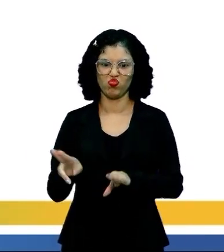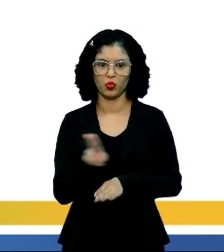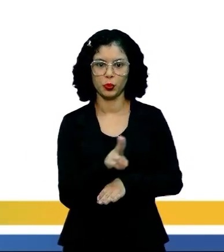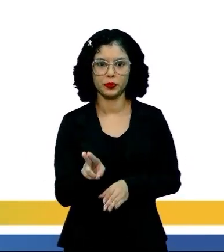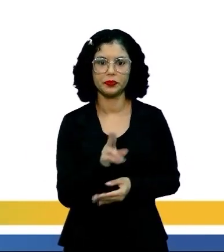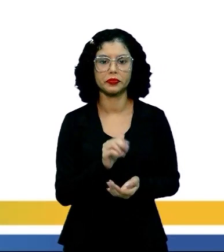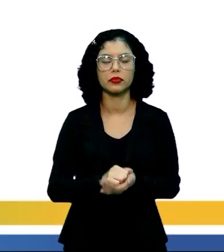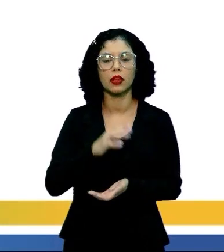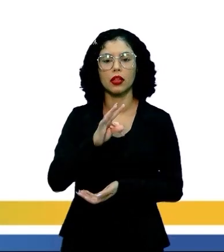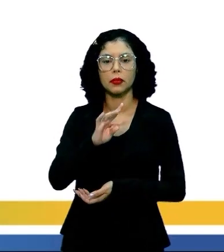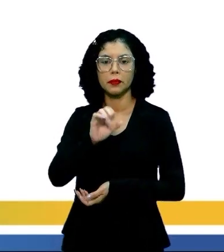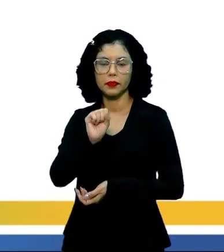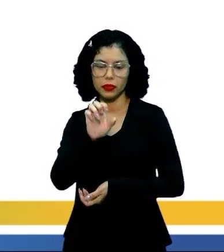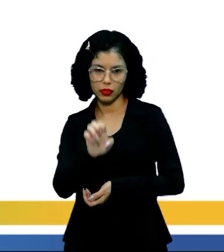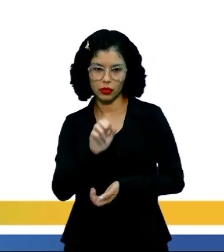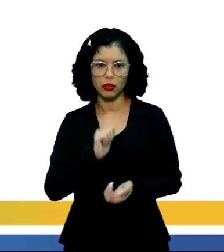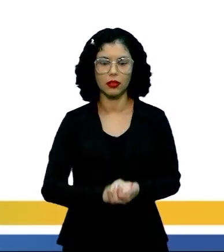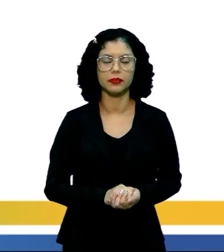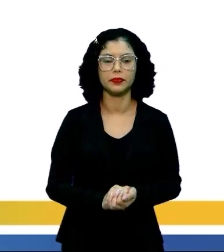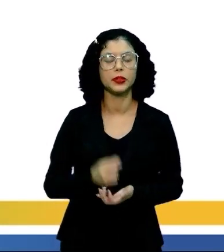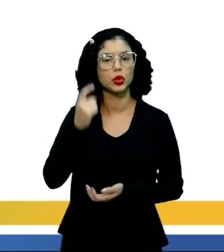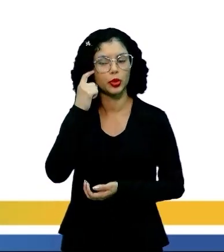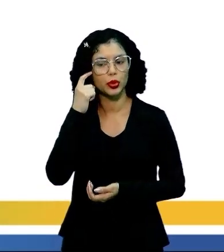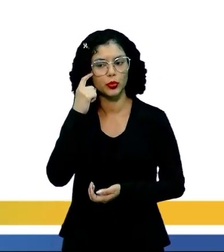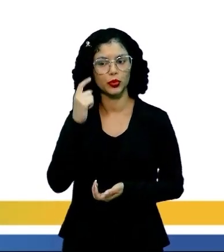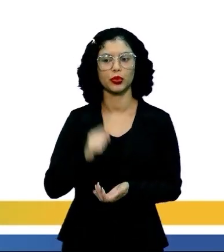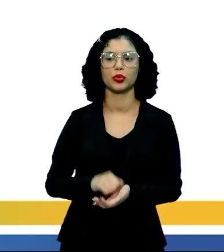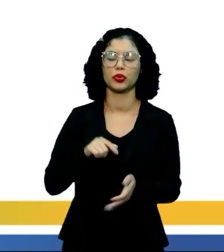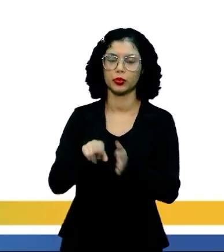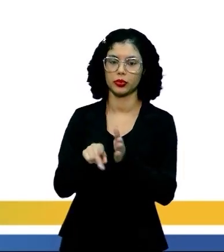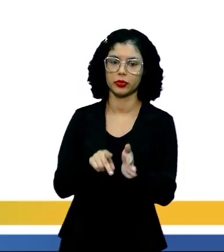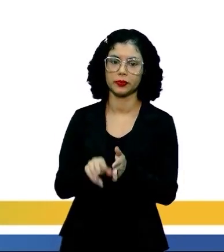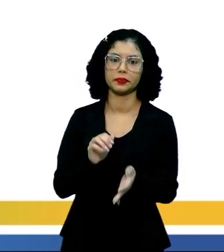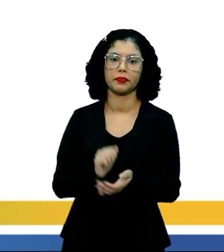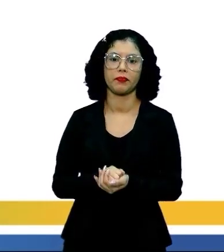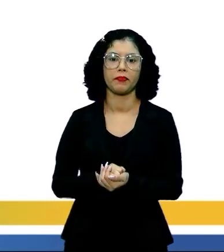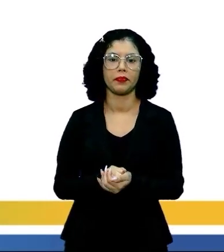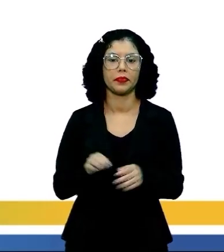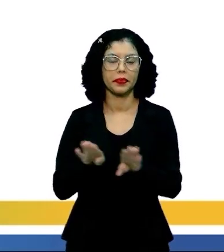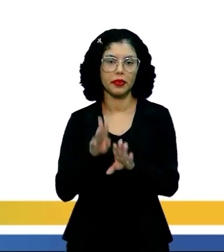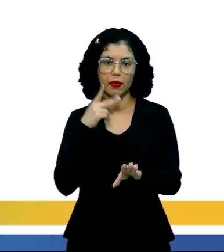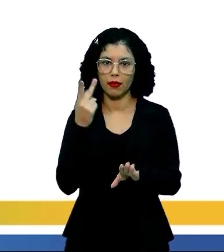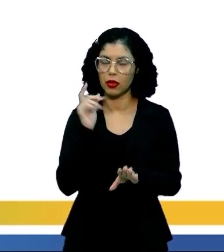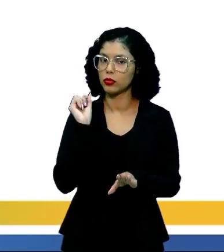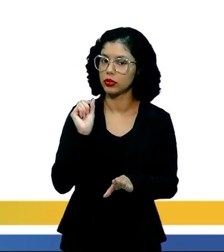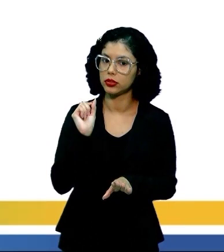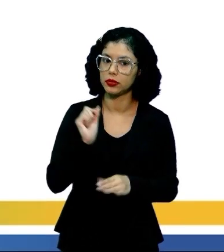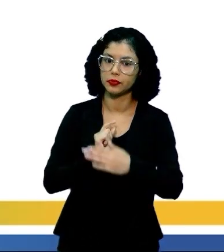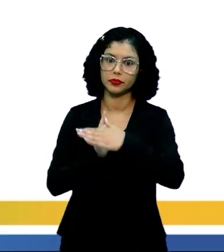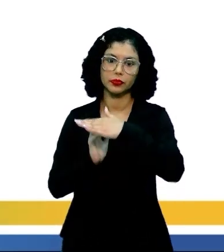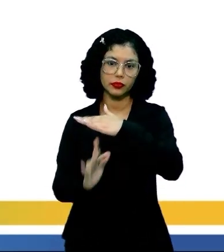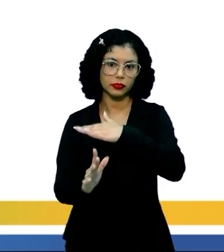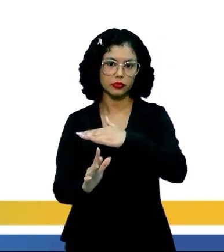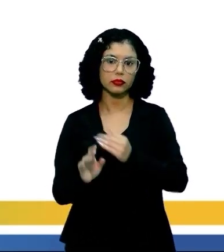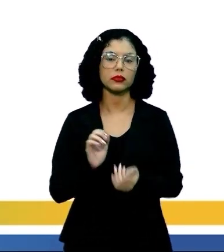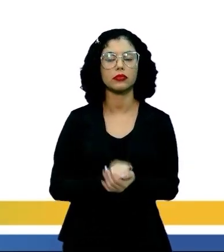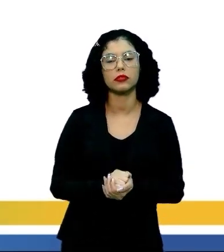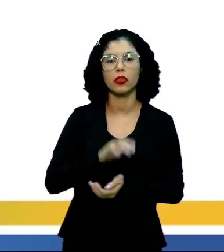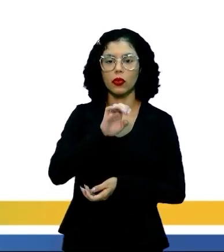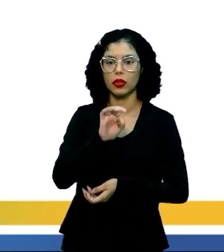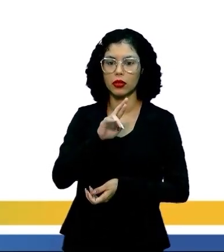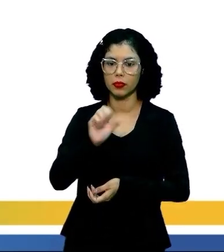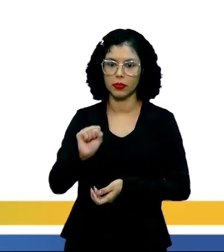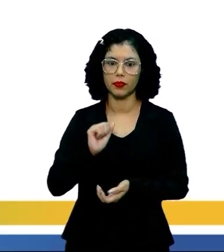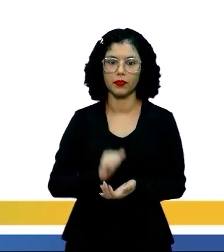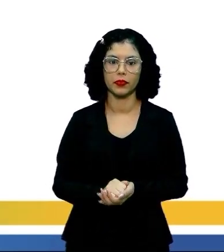de tese, de posicionamento, de pensamento, de ideologia. Fala acerca da imigração alemã no Espírito Santo e